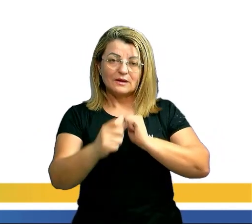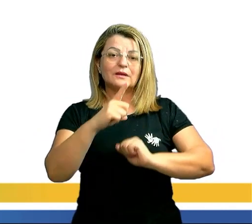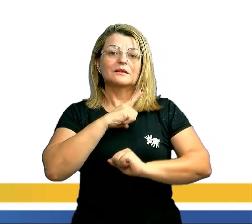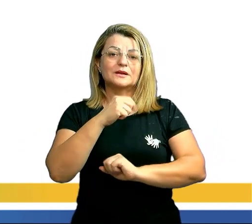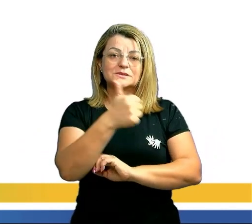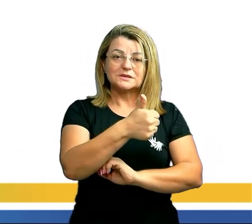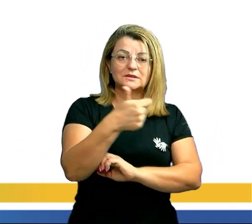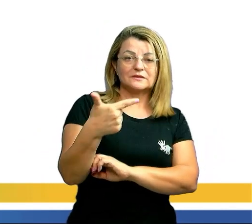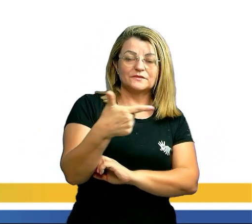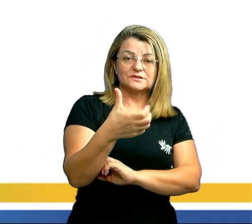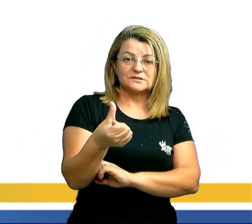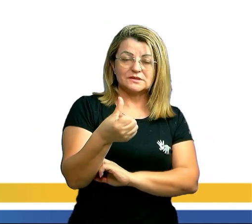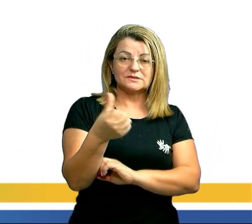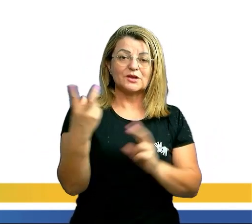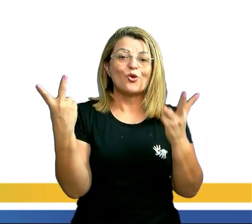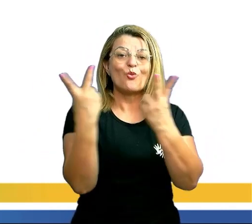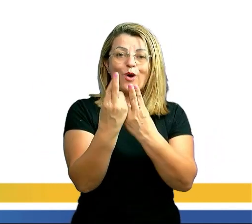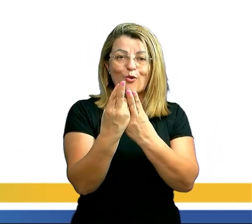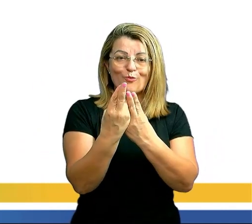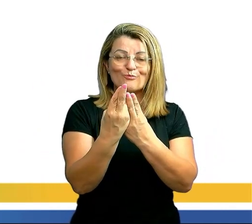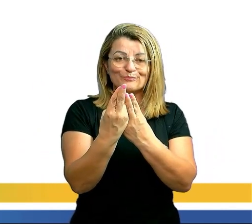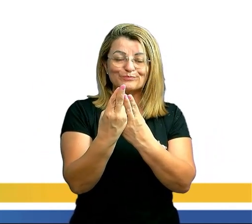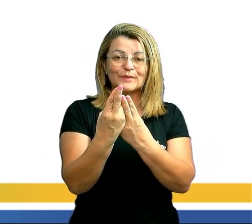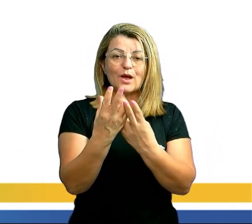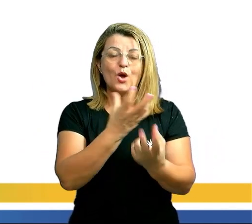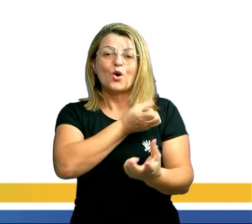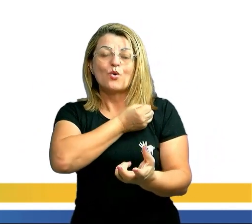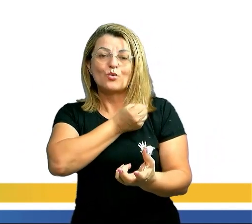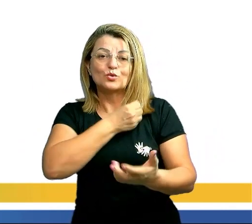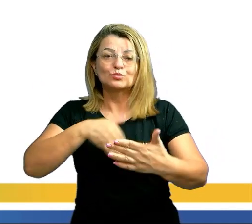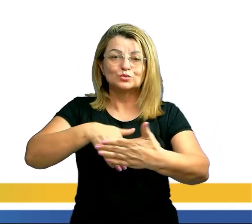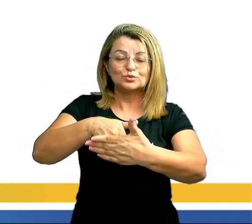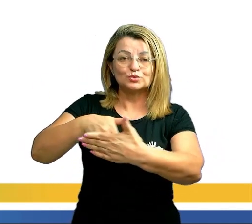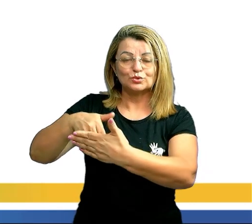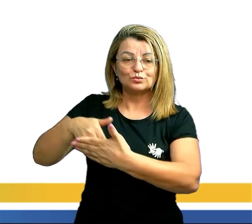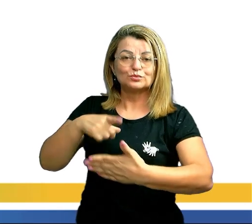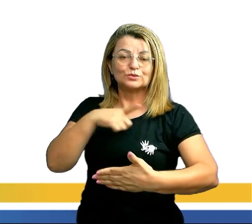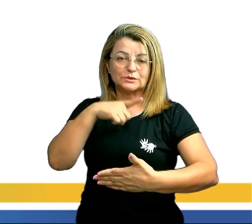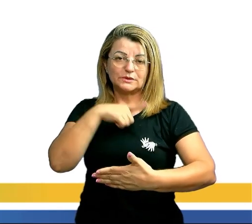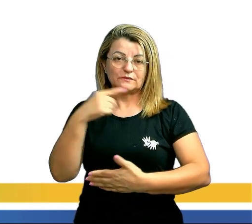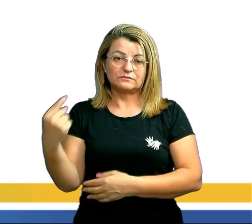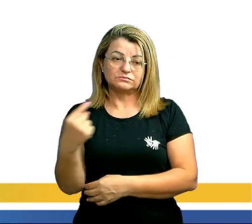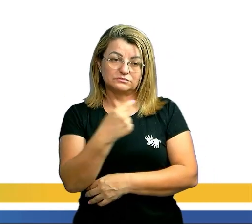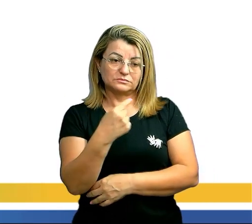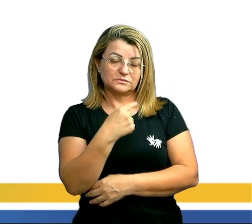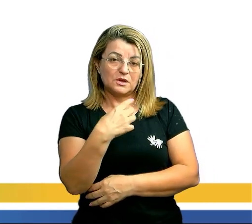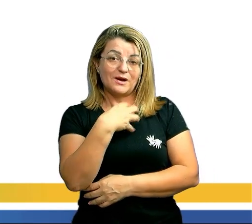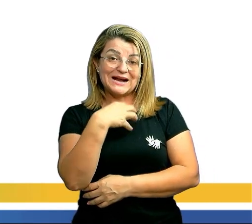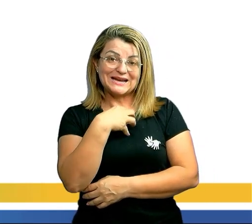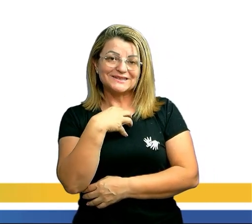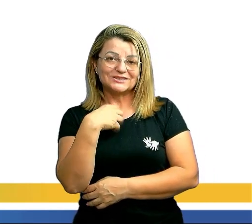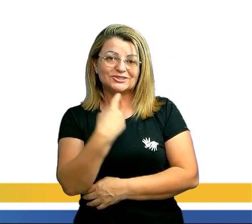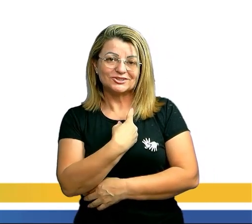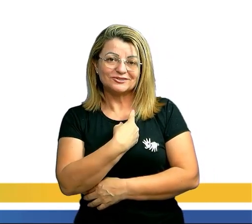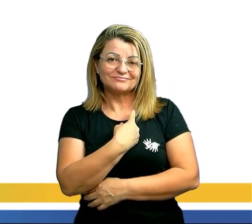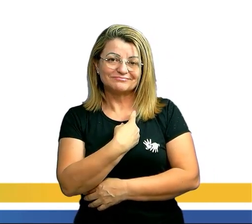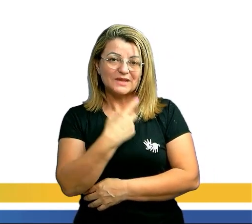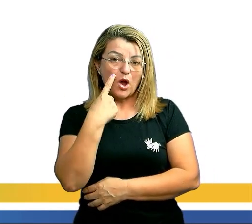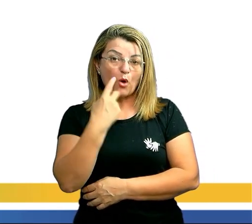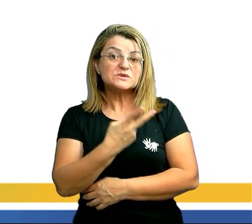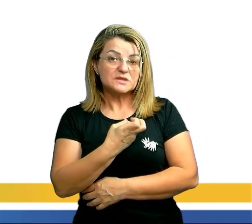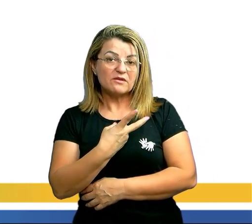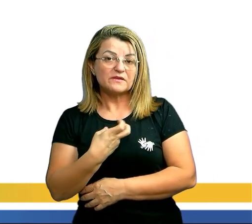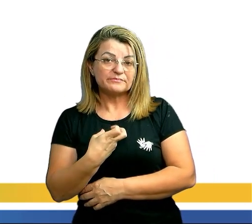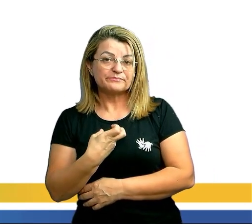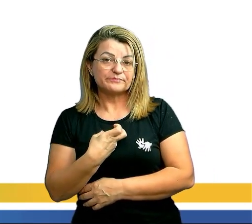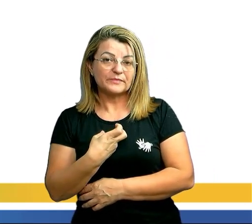e vinte e seis empates. O número de jogos que houve ganhador é igual a... Aqui, pessoal, tem uma característica, tá? Observa